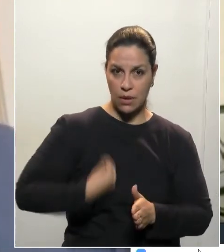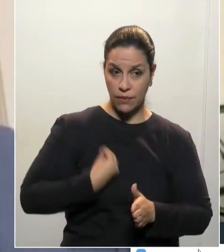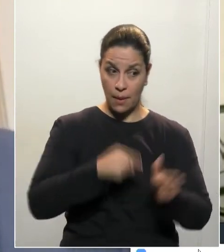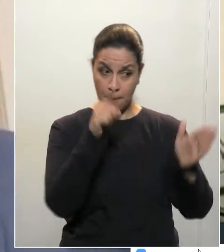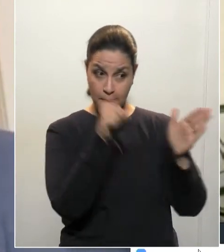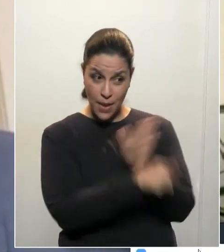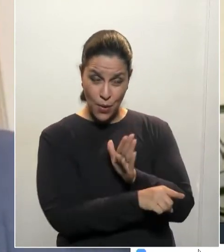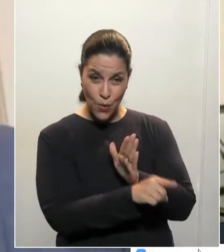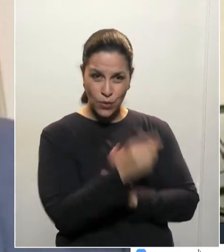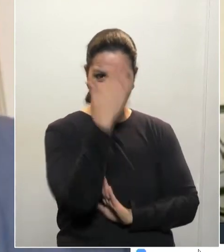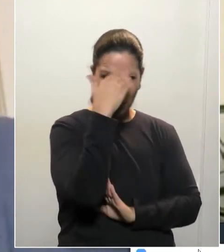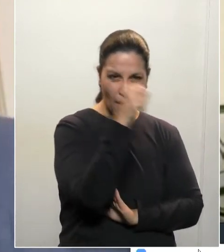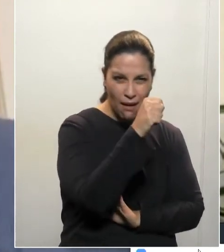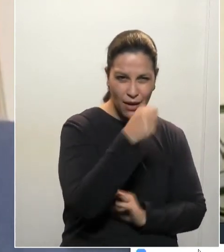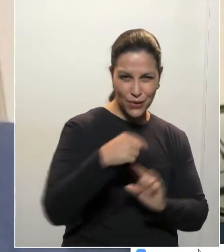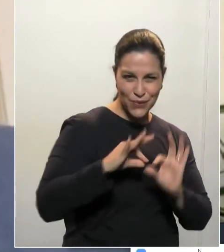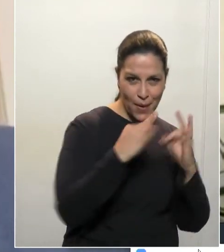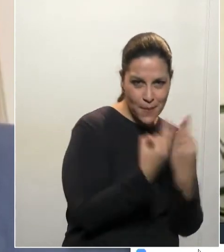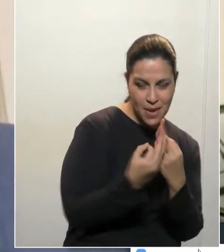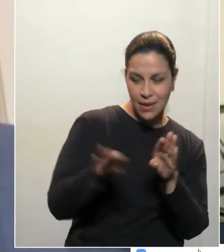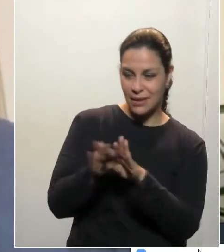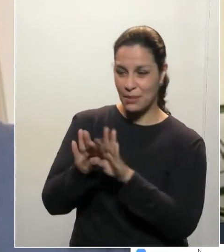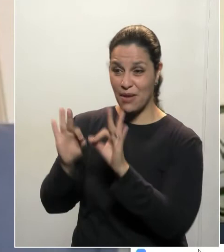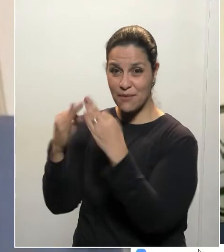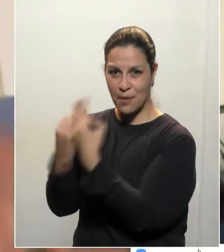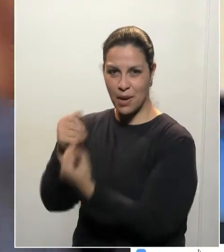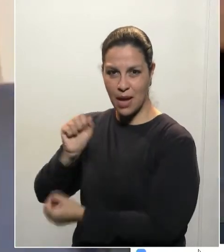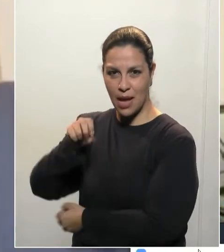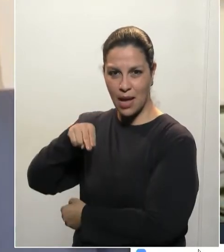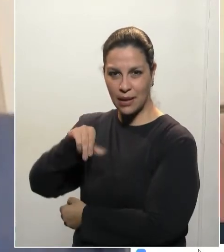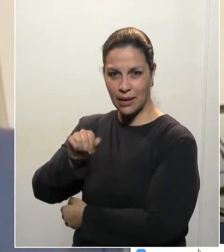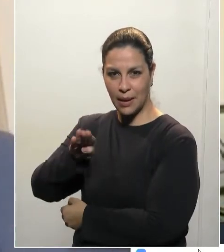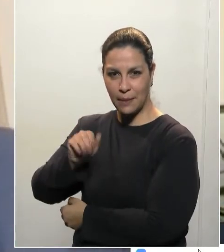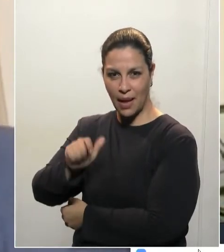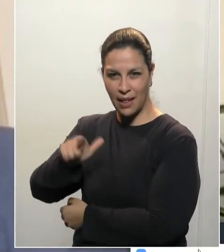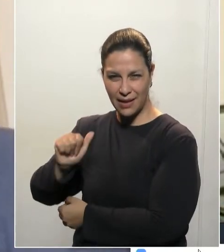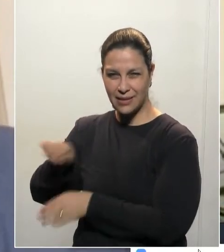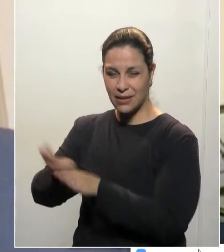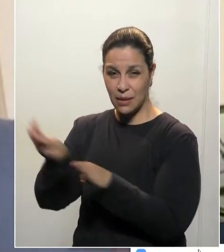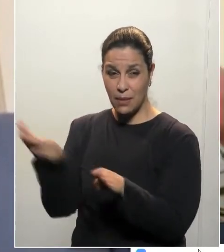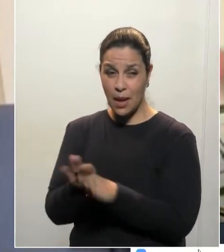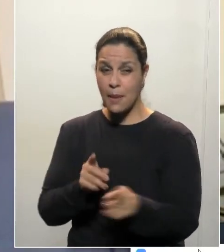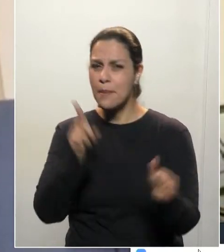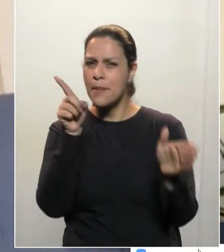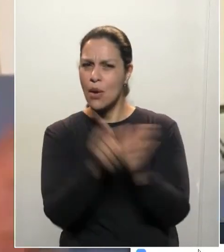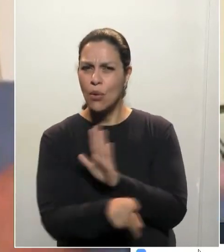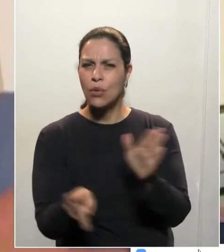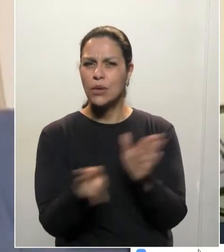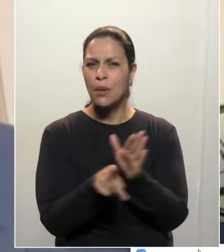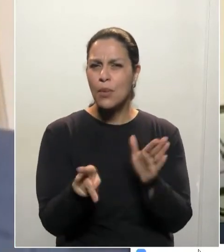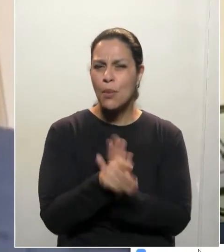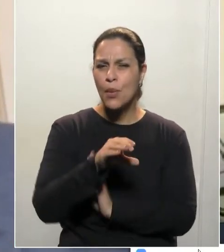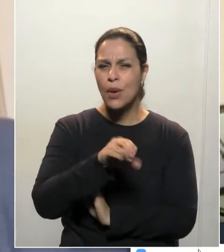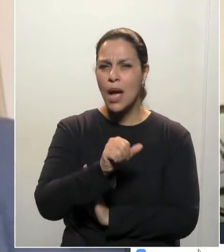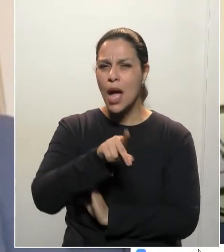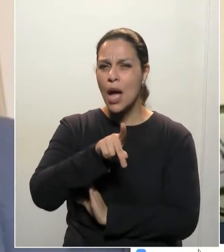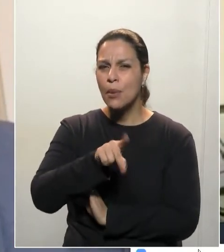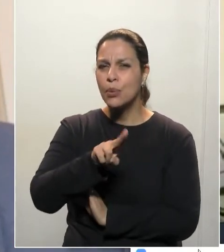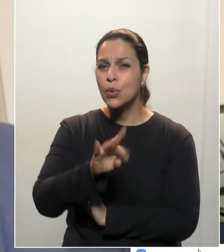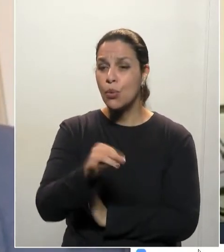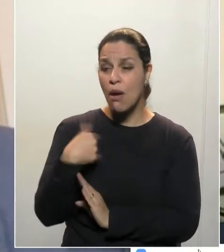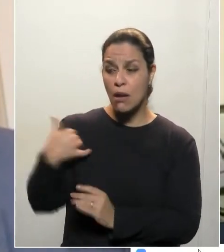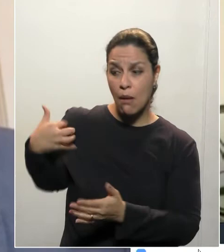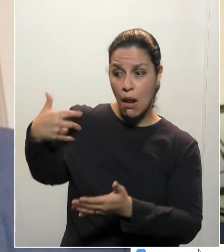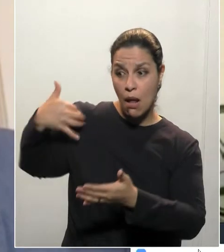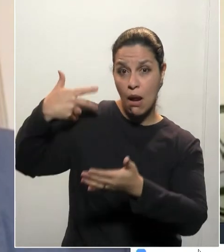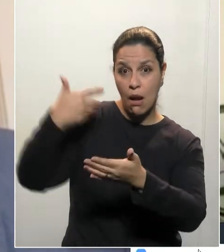traianos, pergunte para os alibelles, pergunte para os caputos, aqueles que têm história na